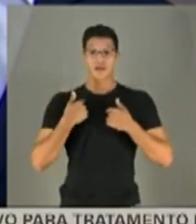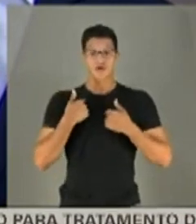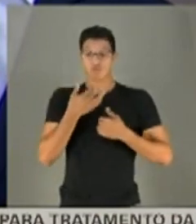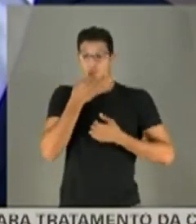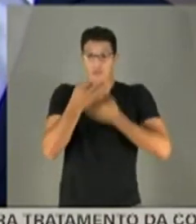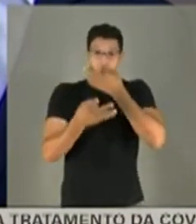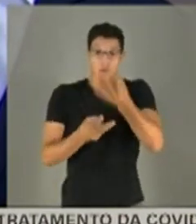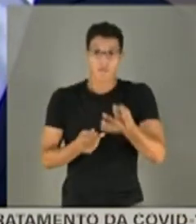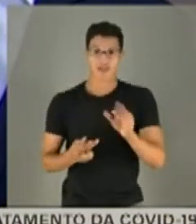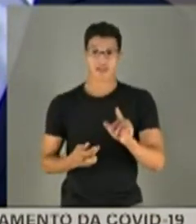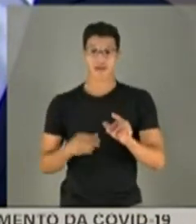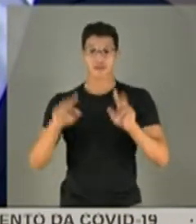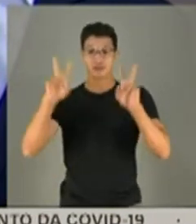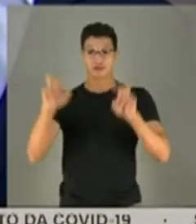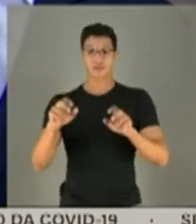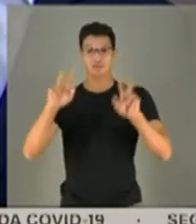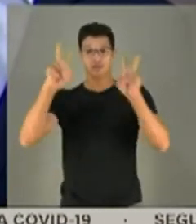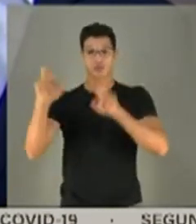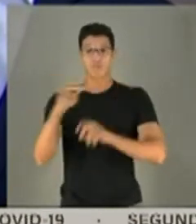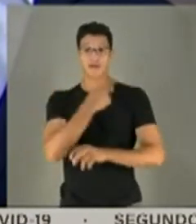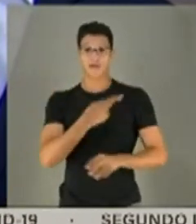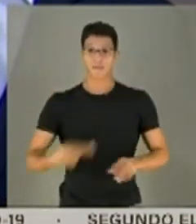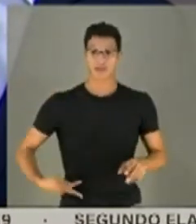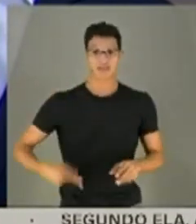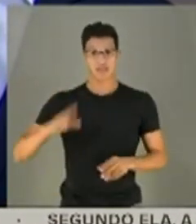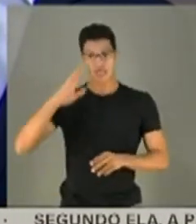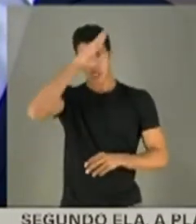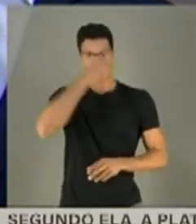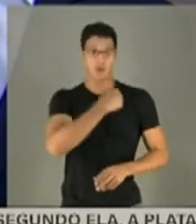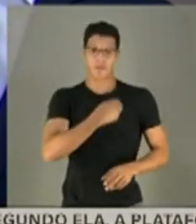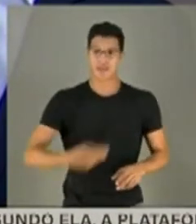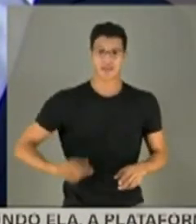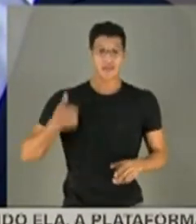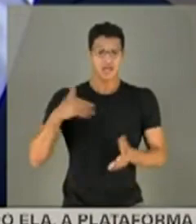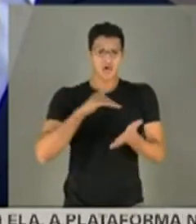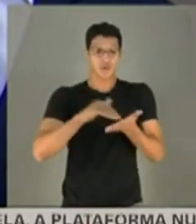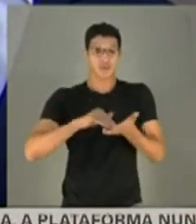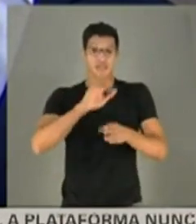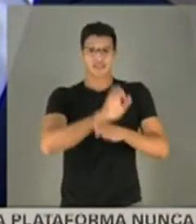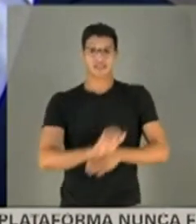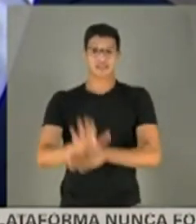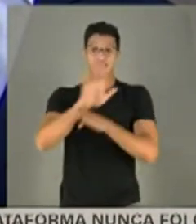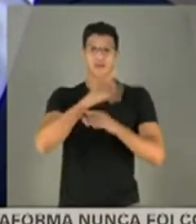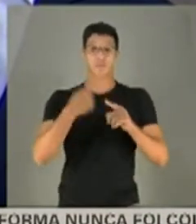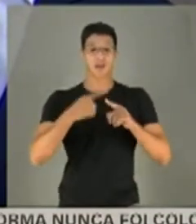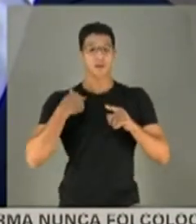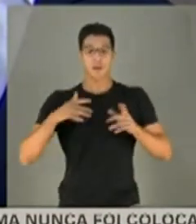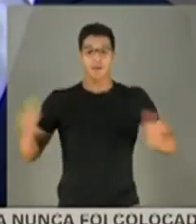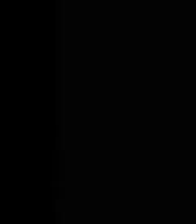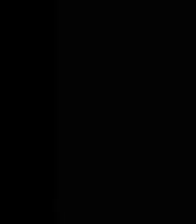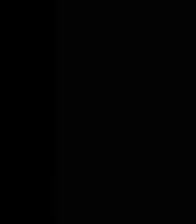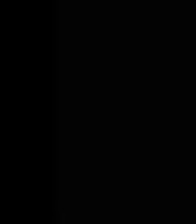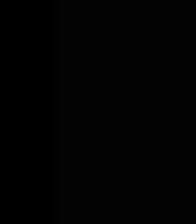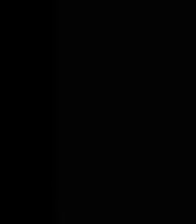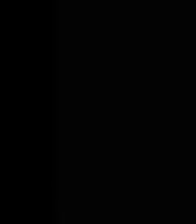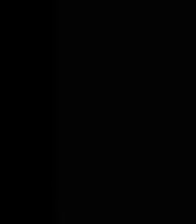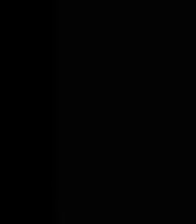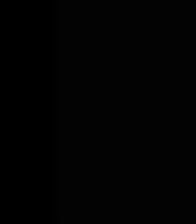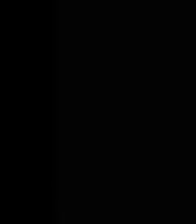comentar as questões relativas ao presidente, aos ministros, aos secretários de Estado, porque não é a motivação para eu estar aqui.